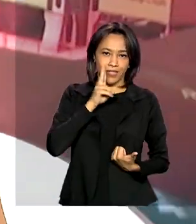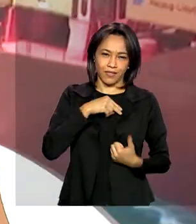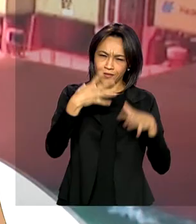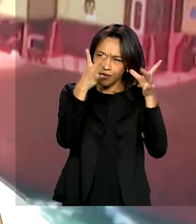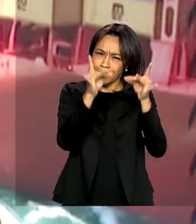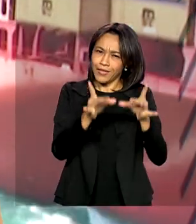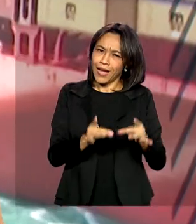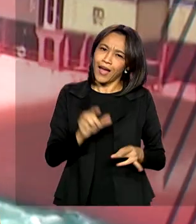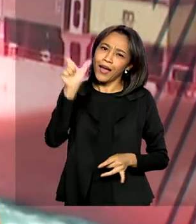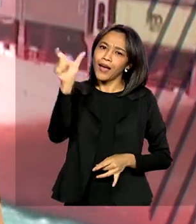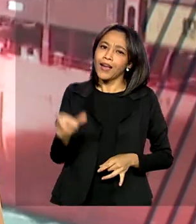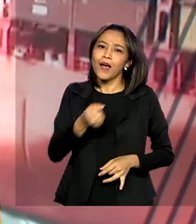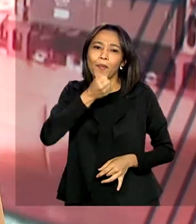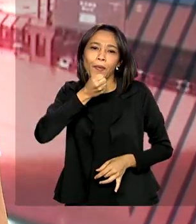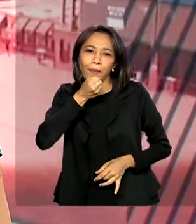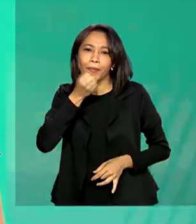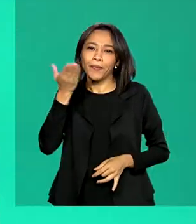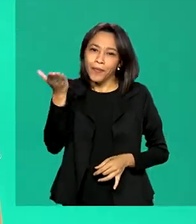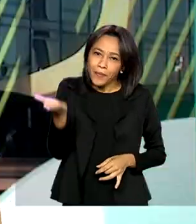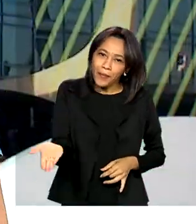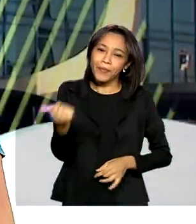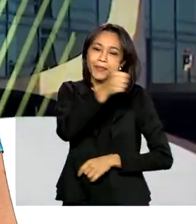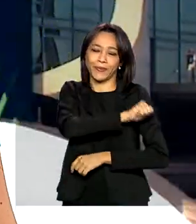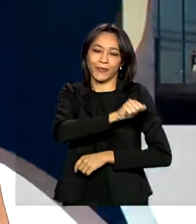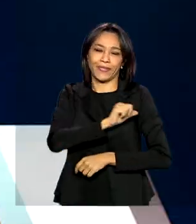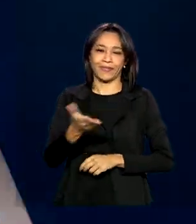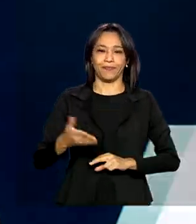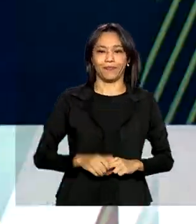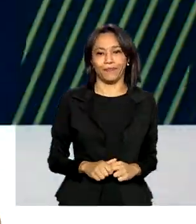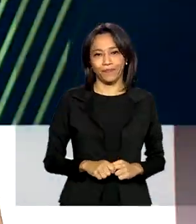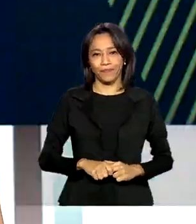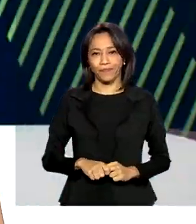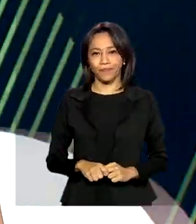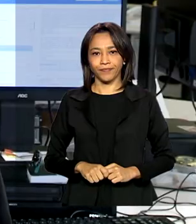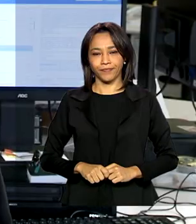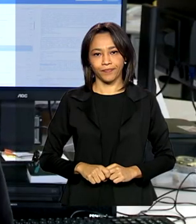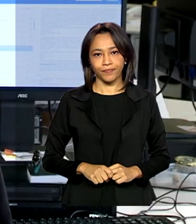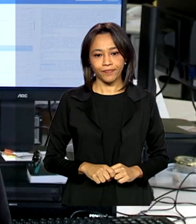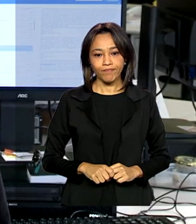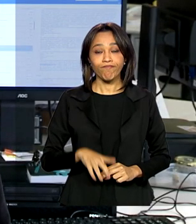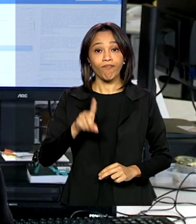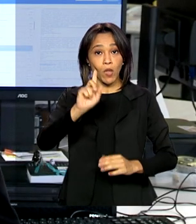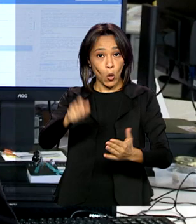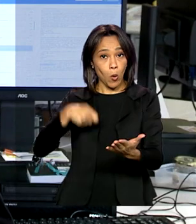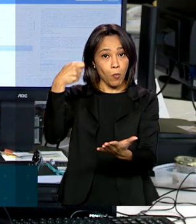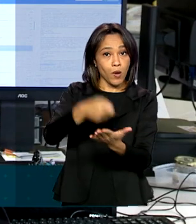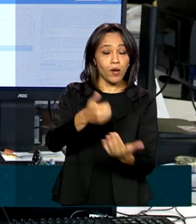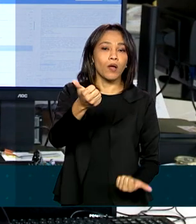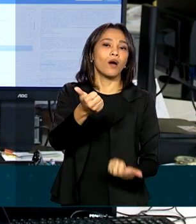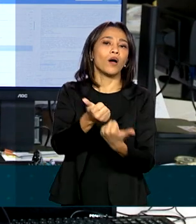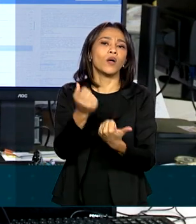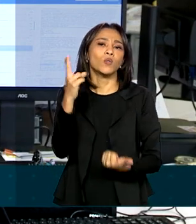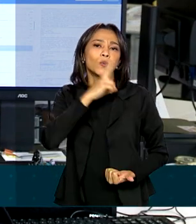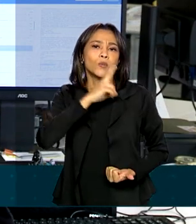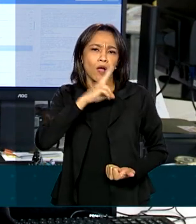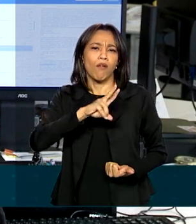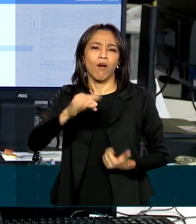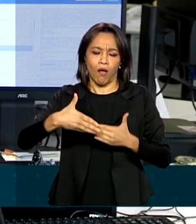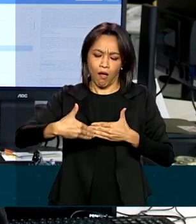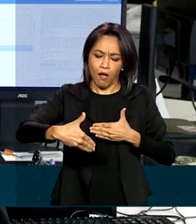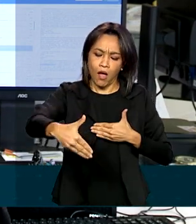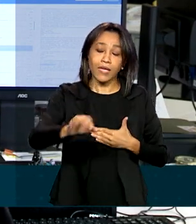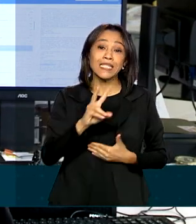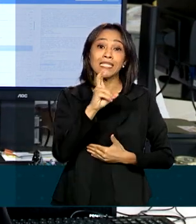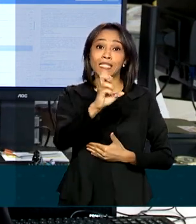detalhes com o repórter Igor Santos, direto do Rio de Janeiro. O pagamento do auxílio emergencial será feito a